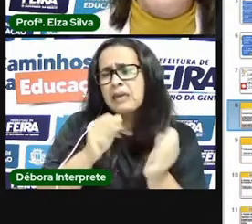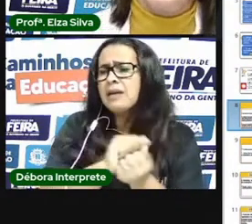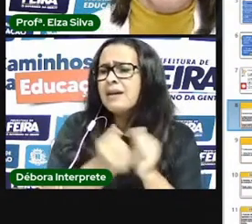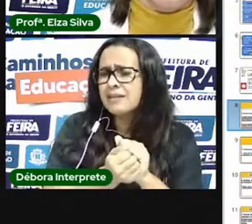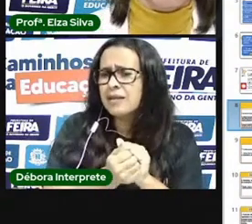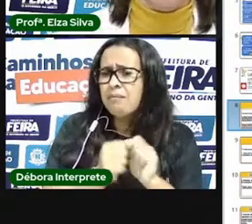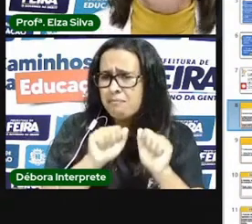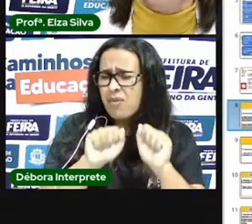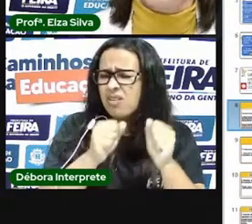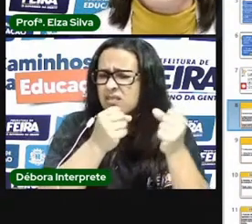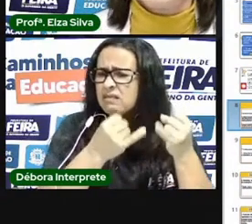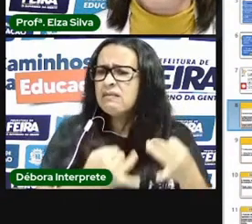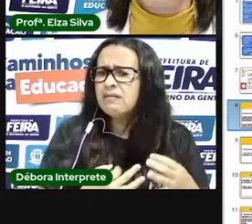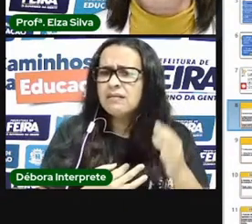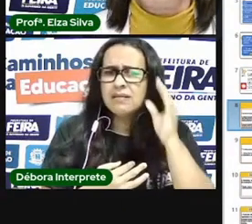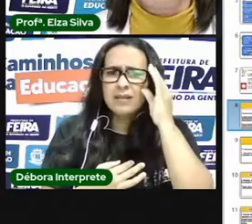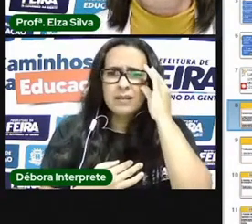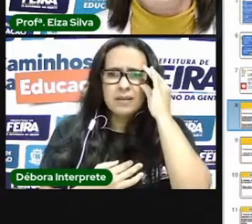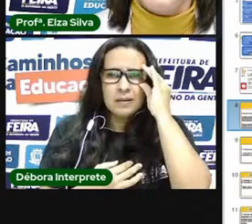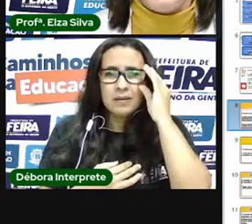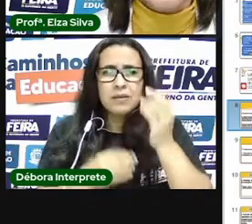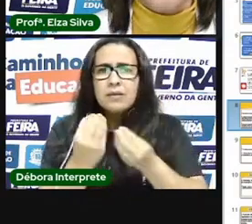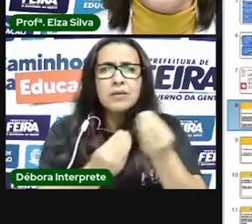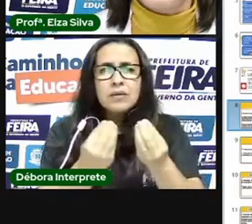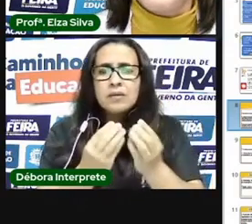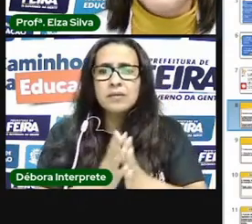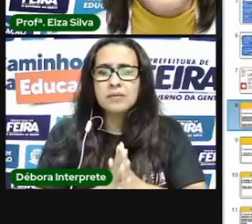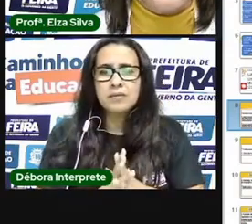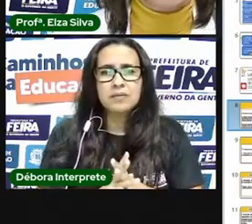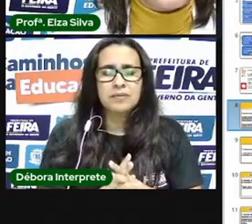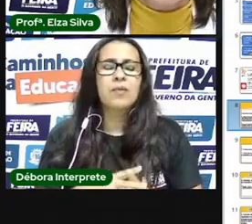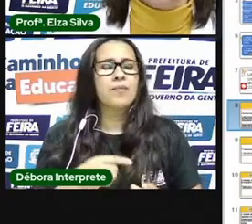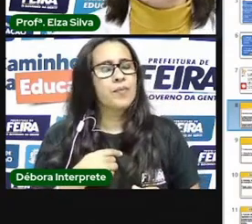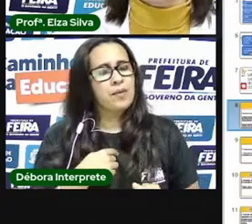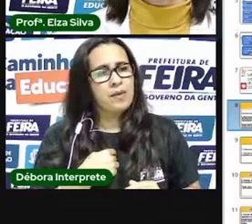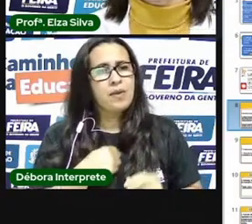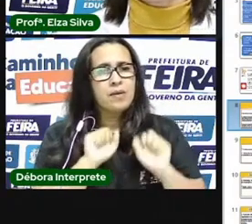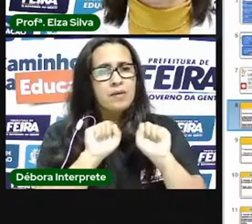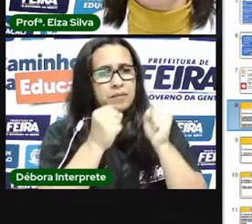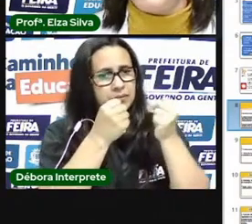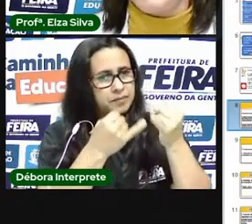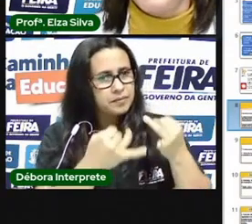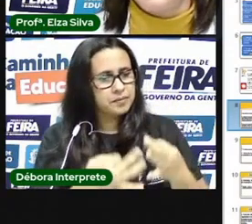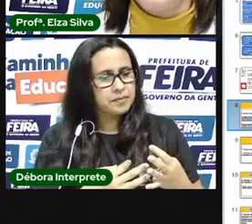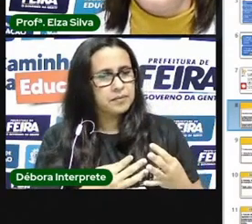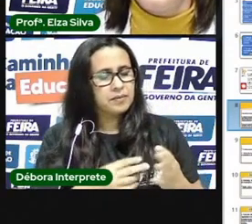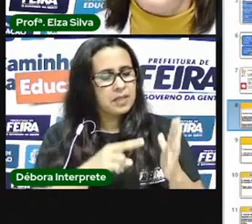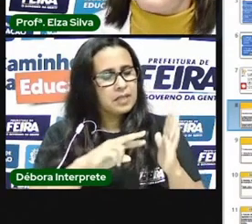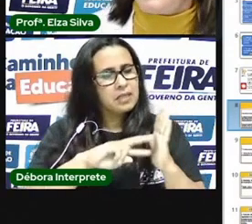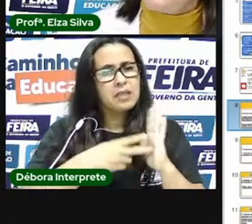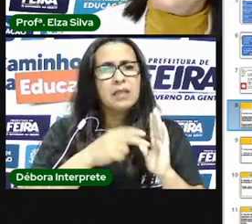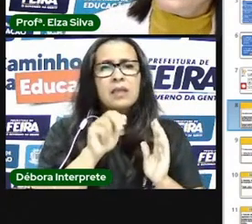possível construir uma definição? Eu digo para vocês que há várias maneiras de você definir arte.